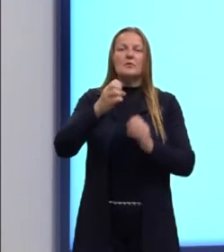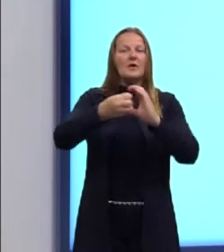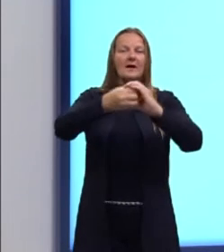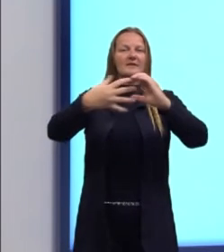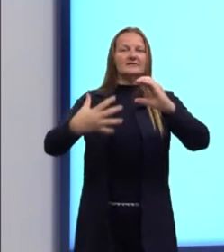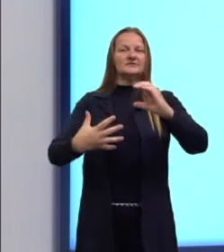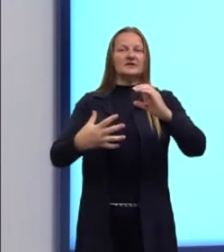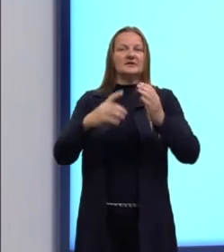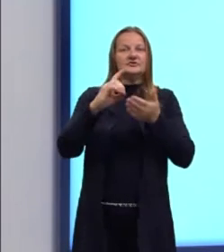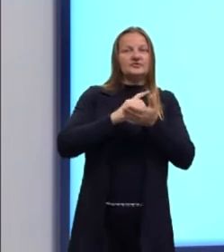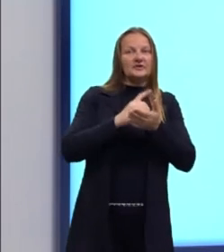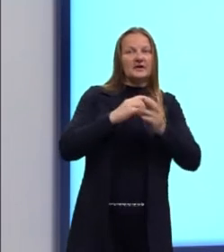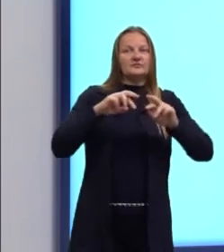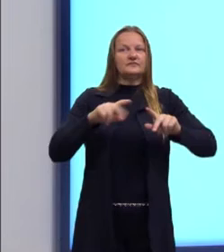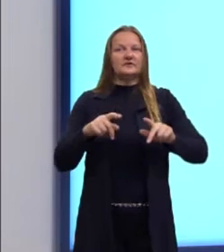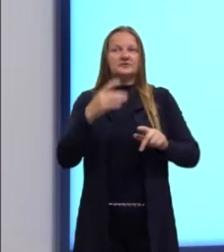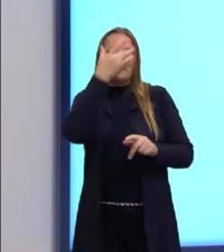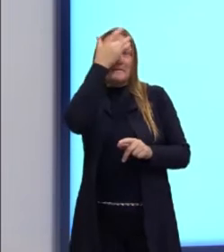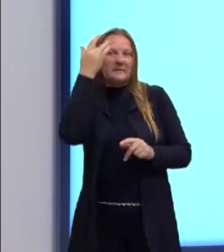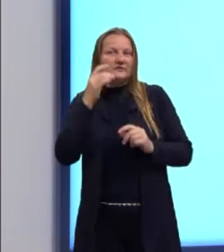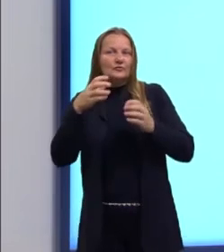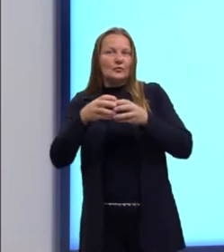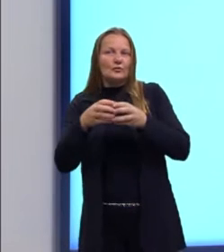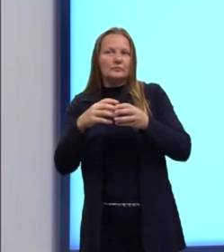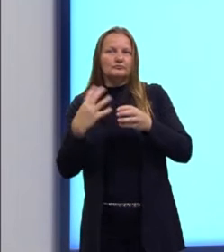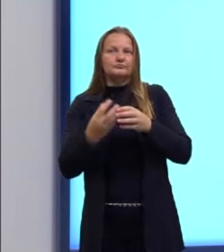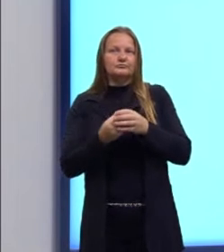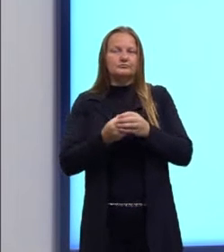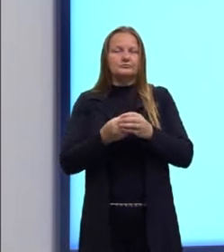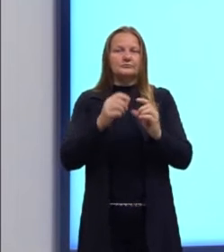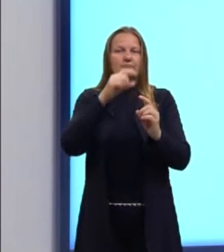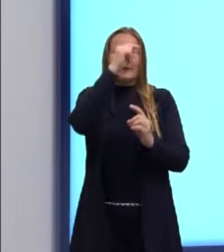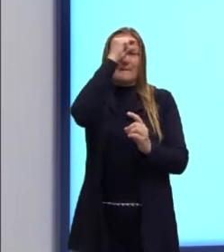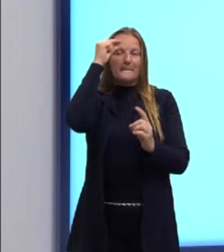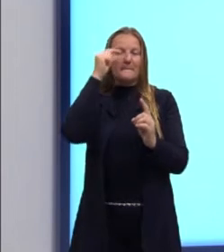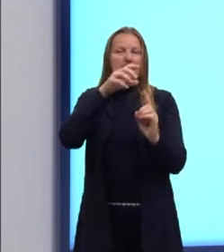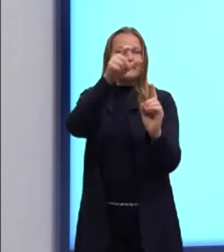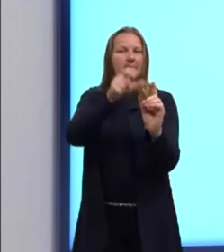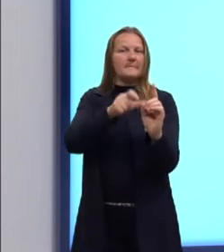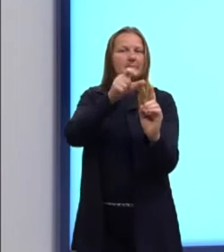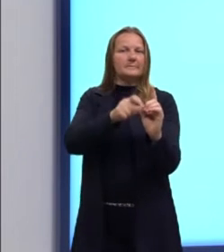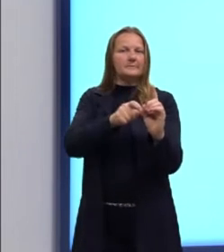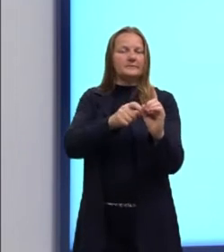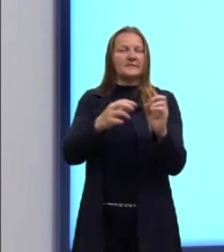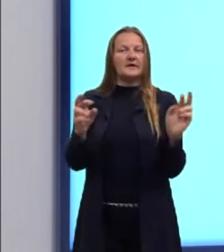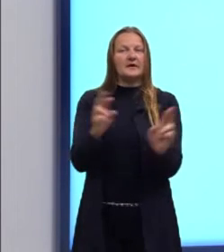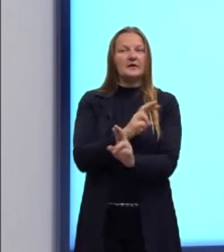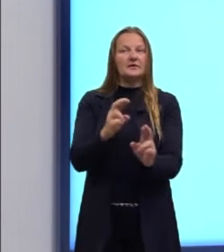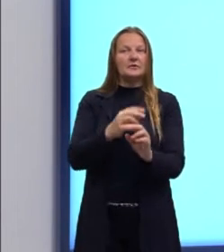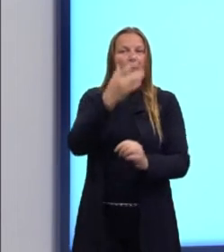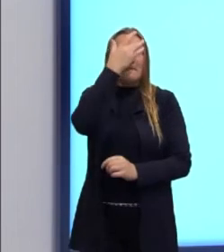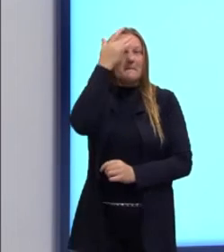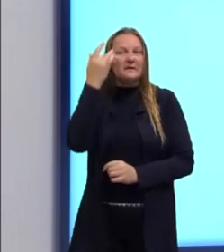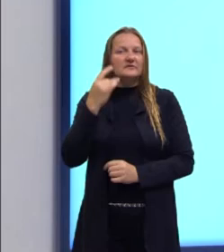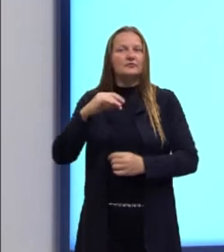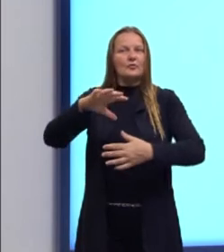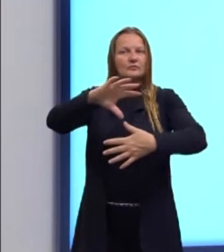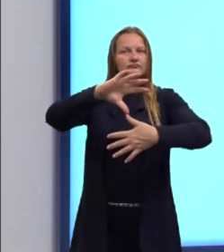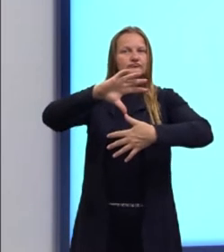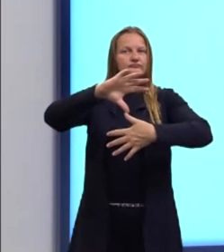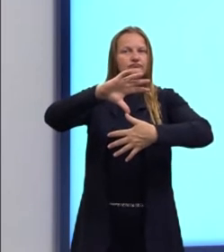dicionário traz, mas sim um estereótipo que se criou relacionado às pessoas que